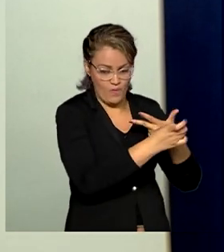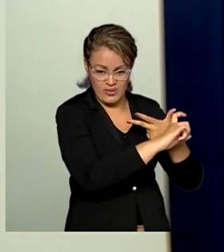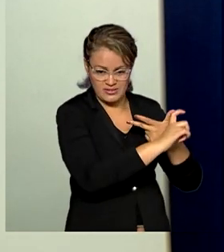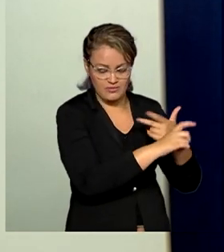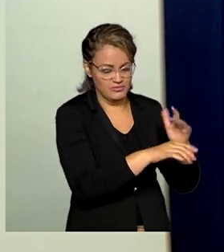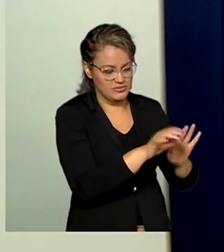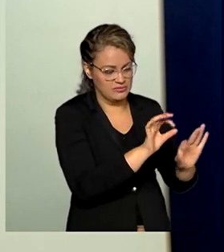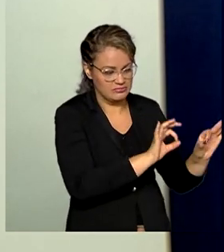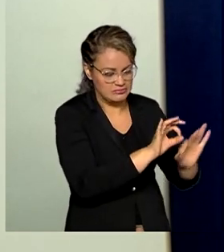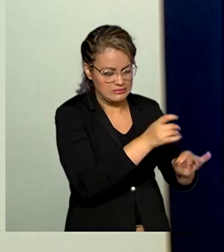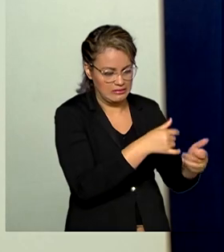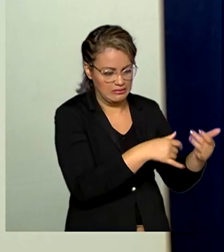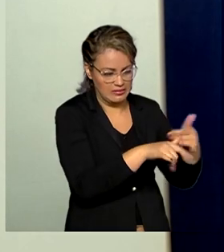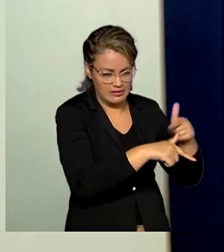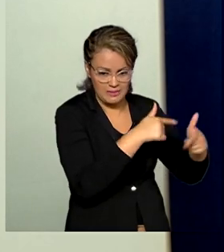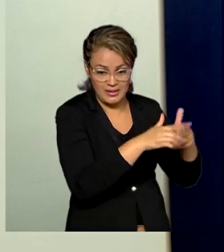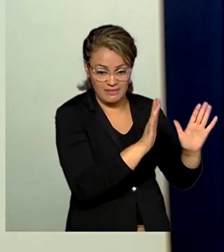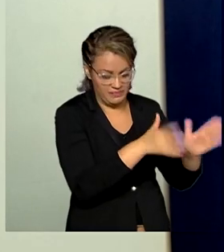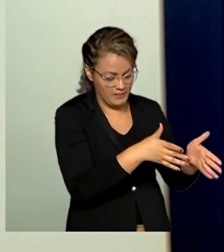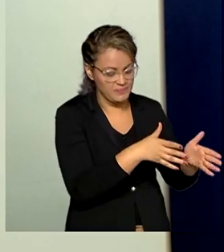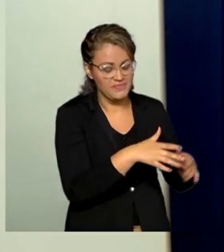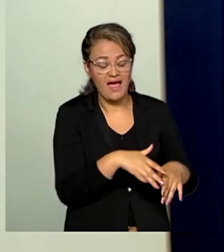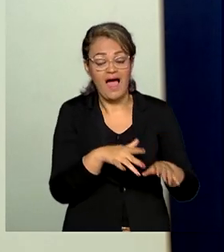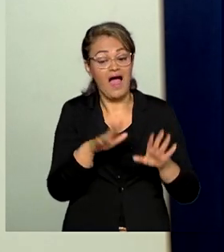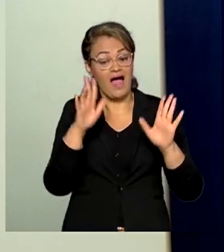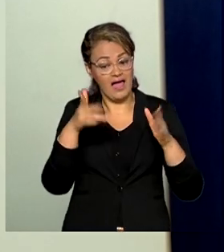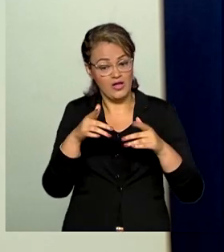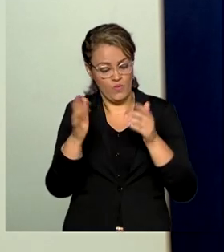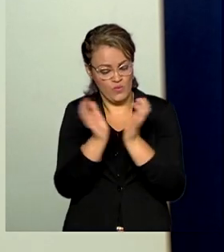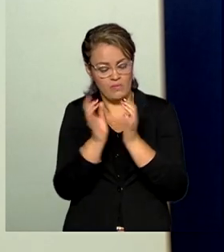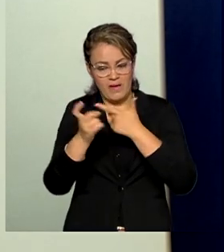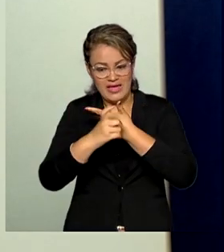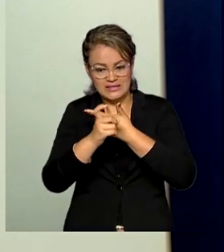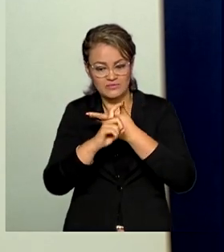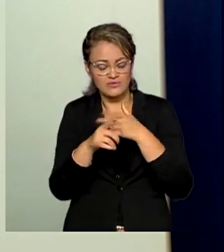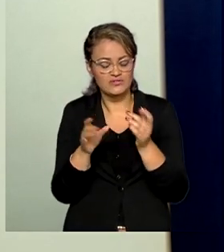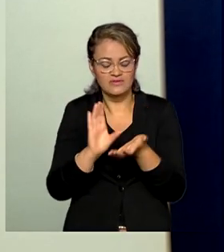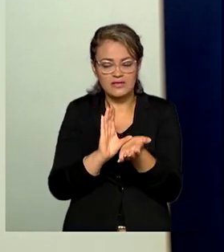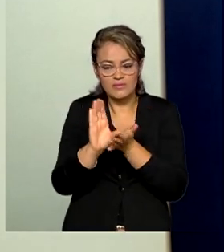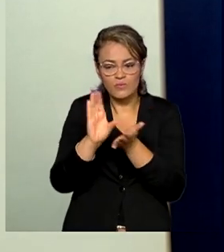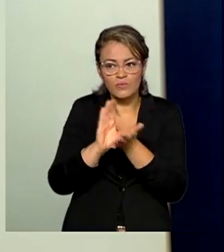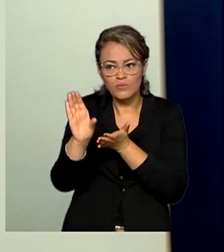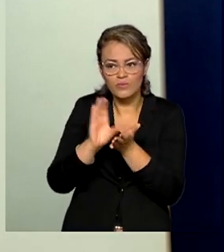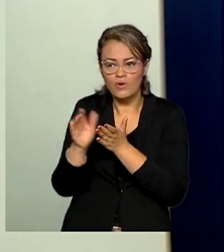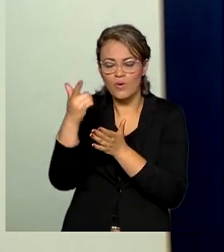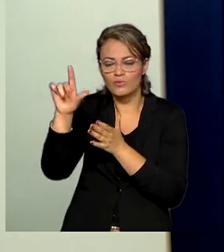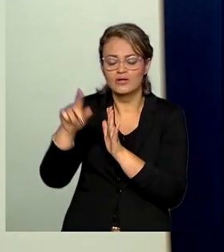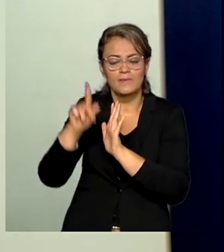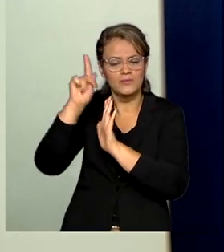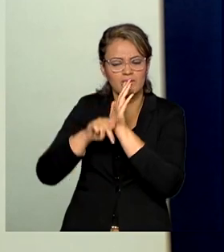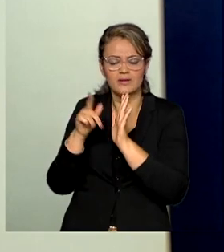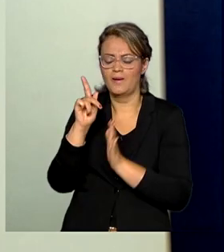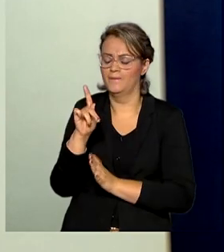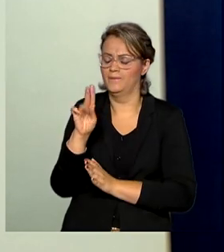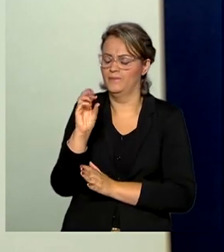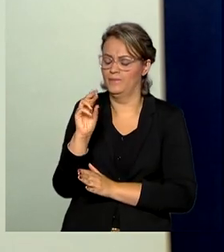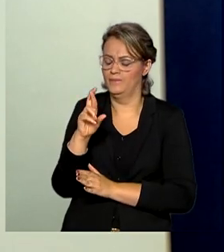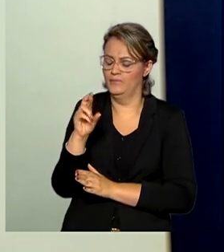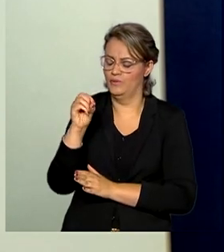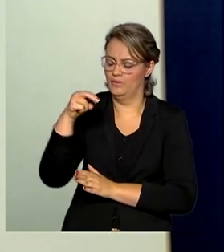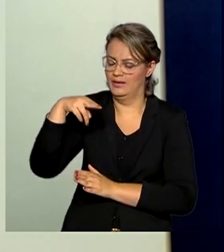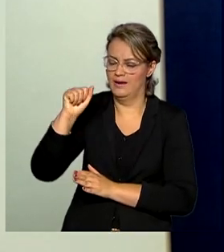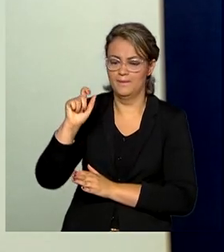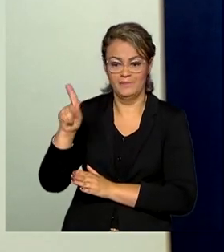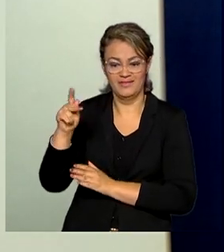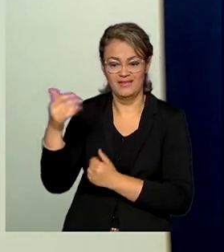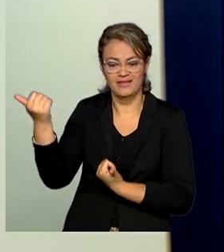dentro dessa perspectiva, o Poder Executivo também vai poder investir recursos no PRONAMP, que é o Programa de Apoio às